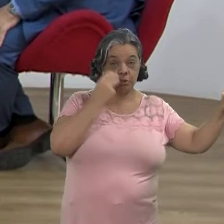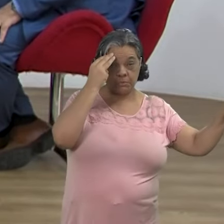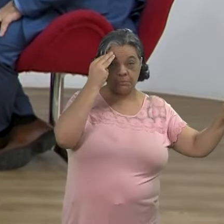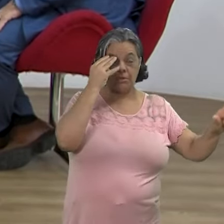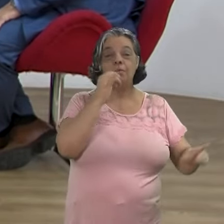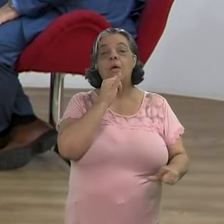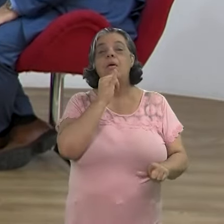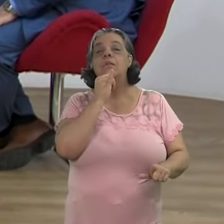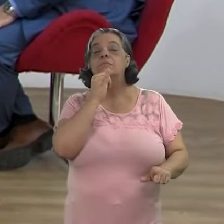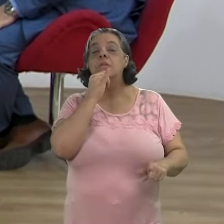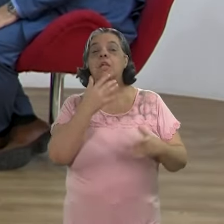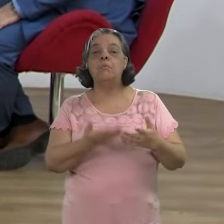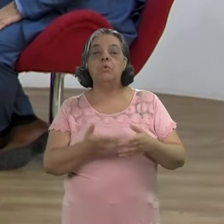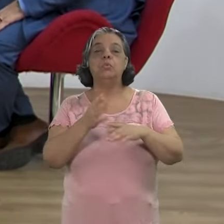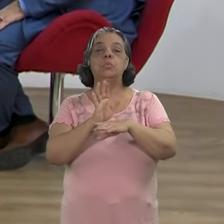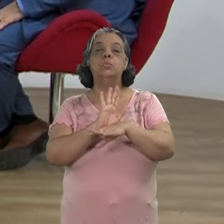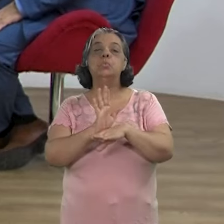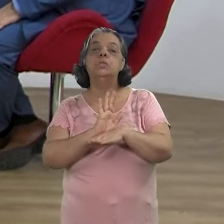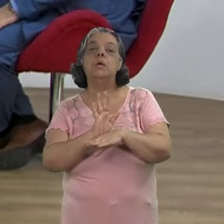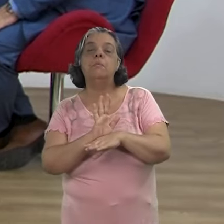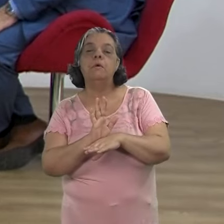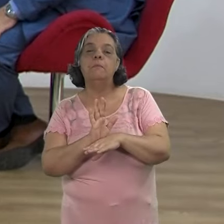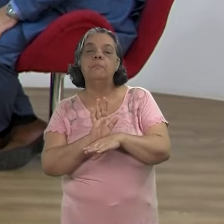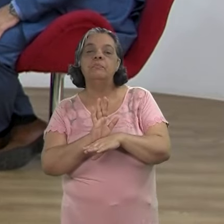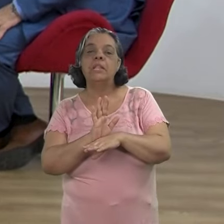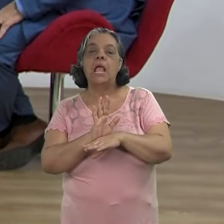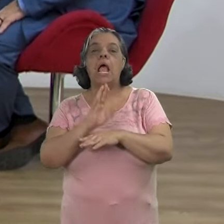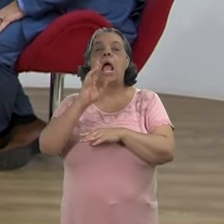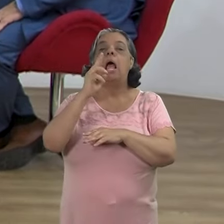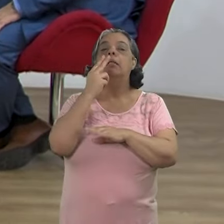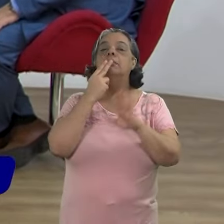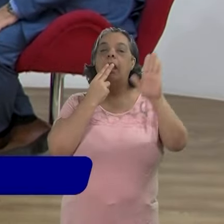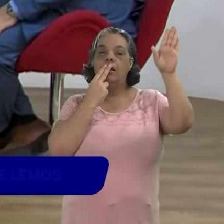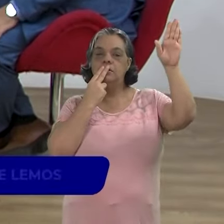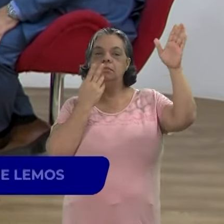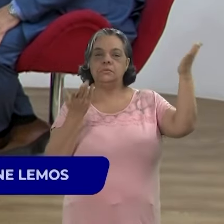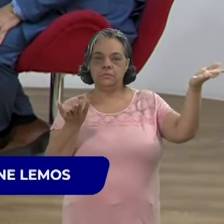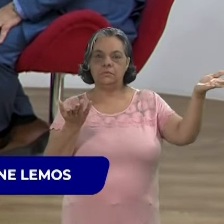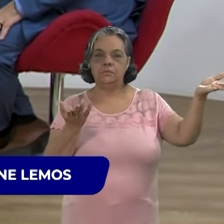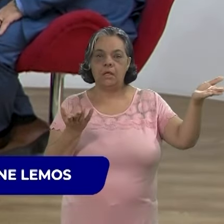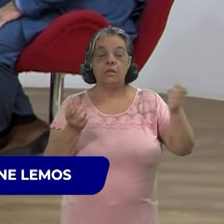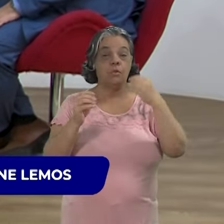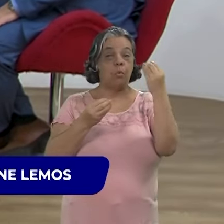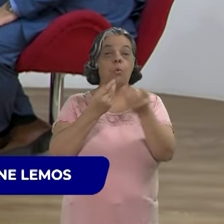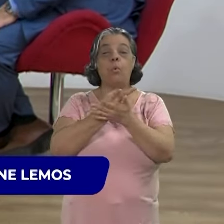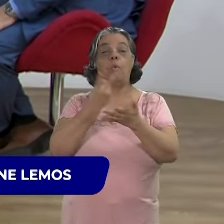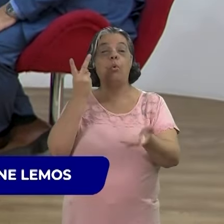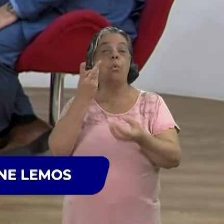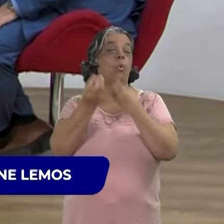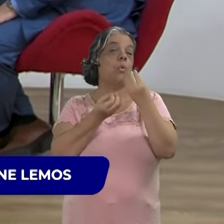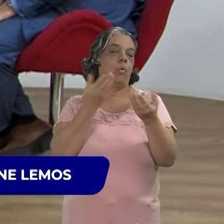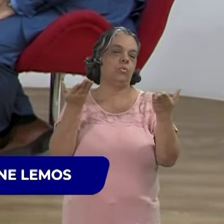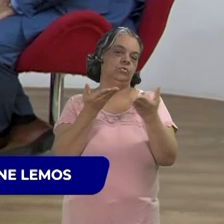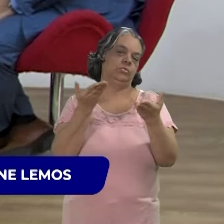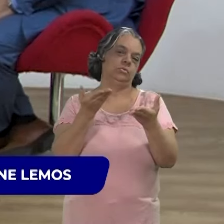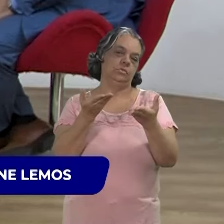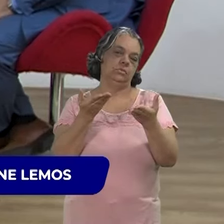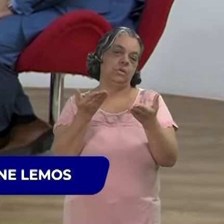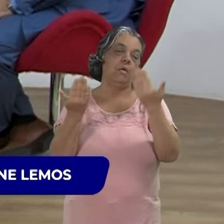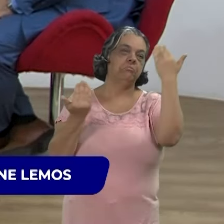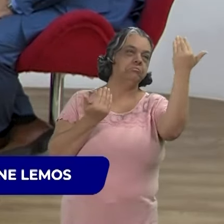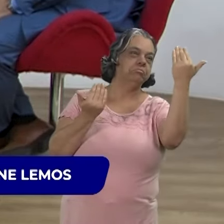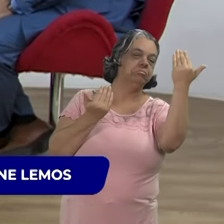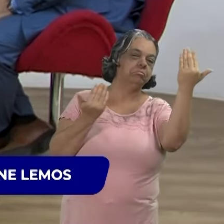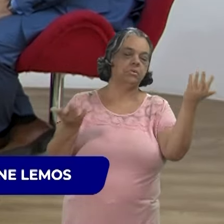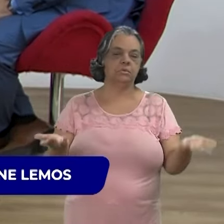memória, dando o exemplo da questão do cinema nazista, né? Como é que a gente consegue hoje em dia discernir,